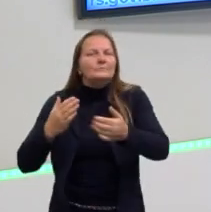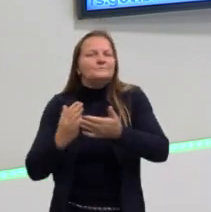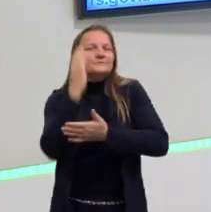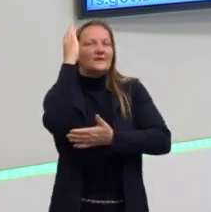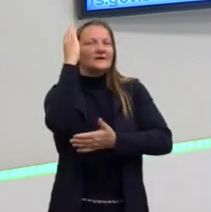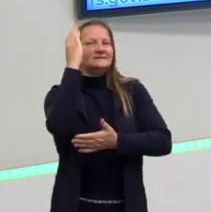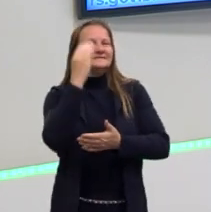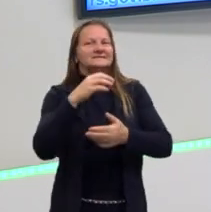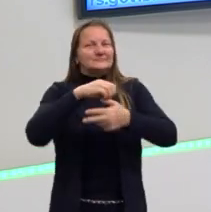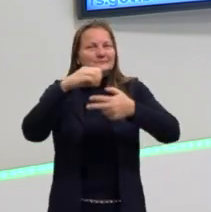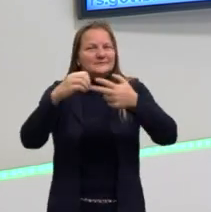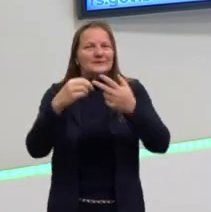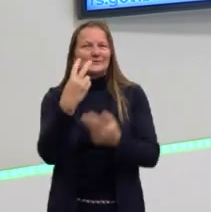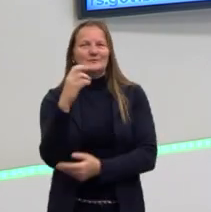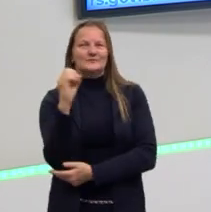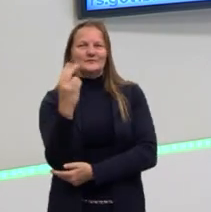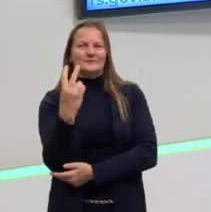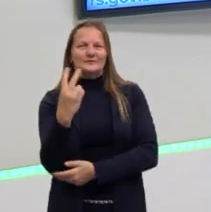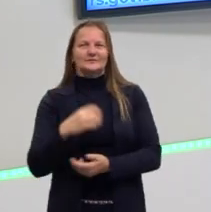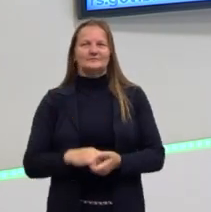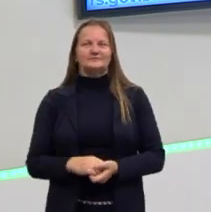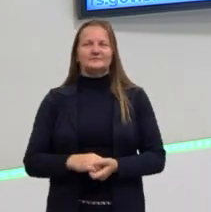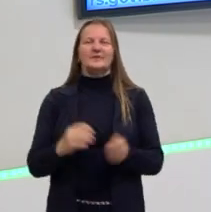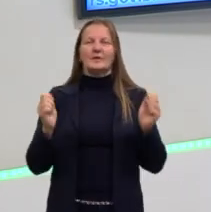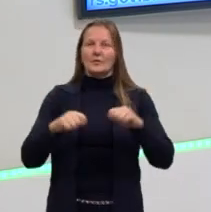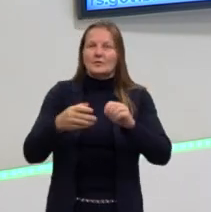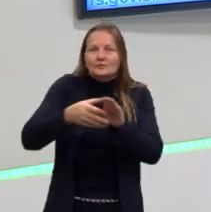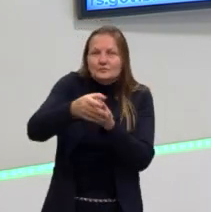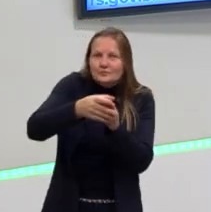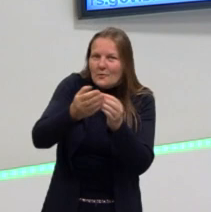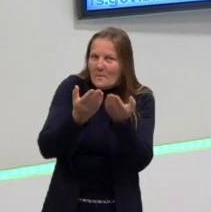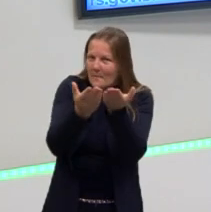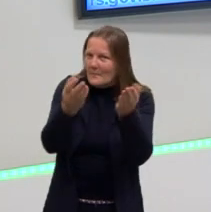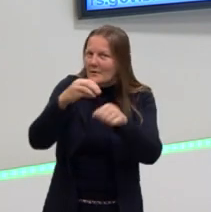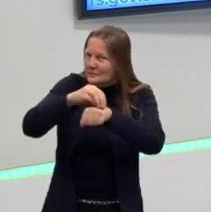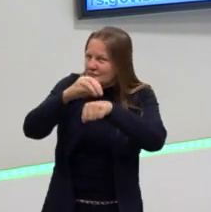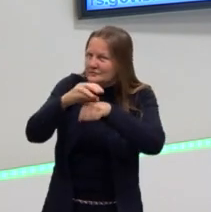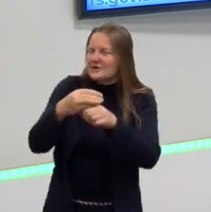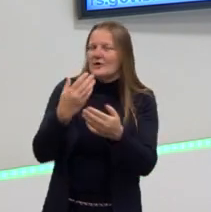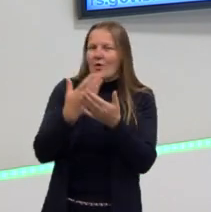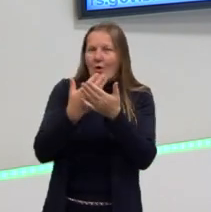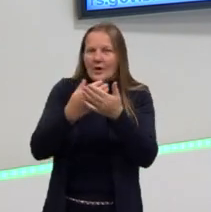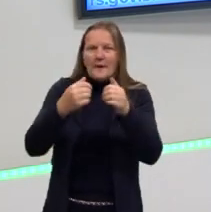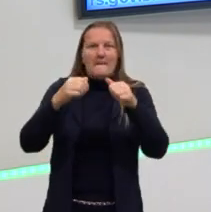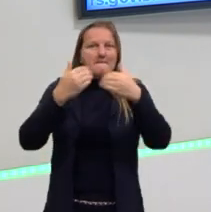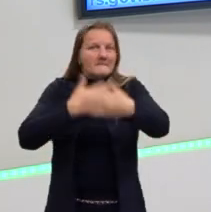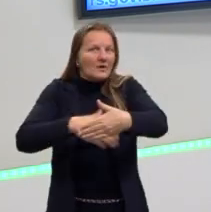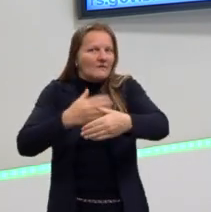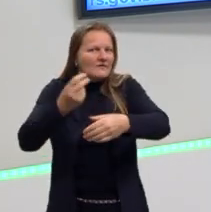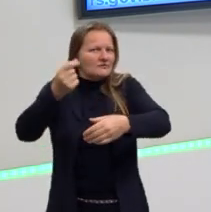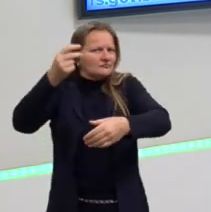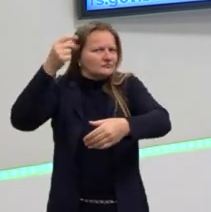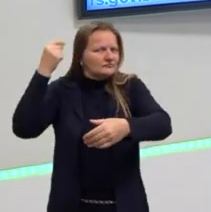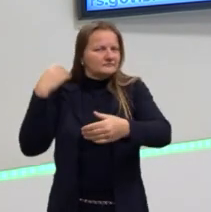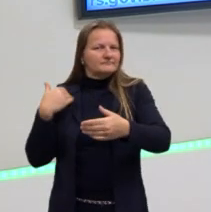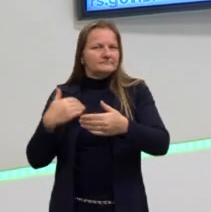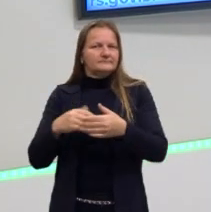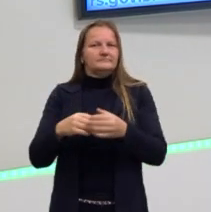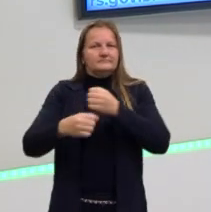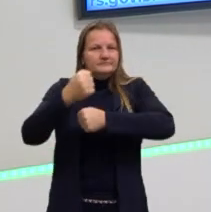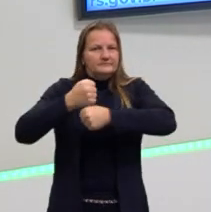passar para a Enem 2022. E eu te aconselho, vai verificando as provas anteriores, dá uma corrida de olho no que já